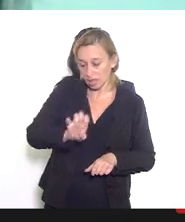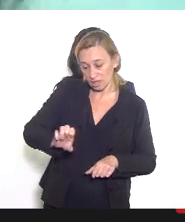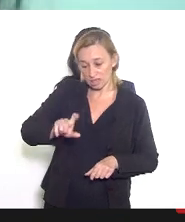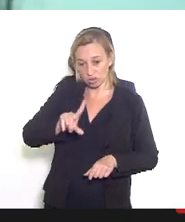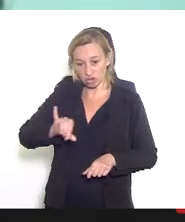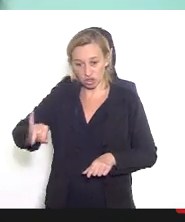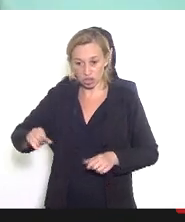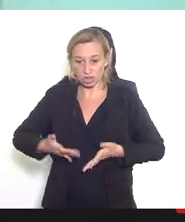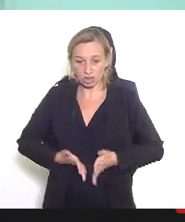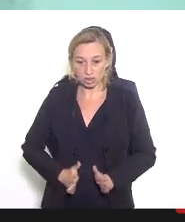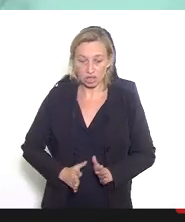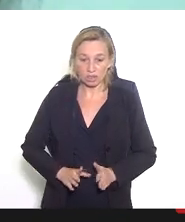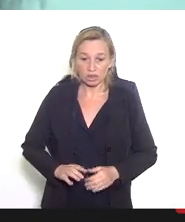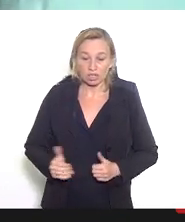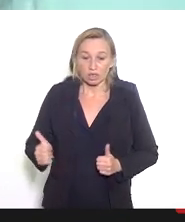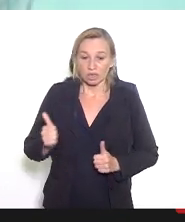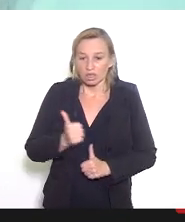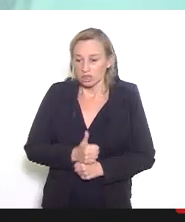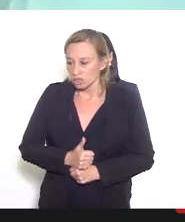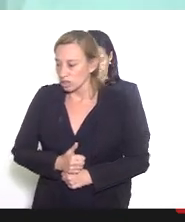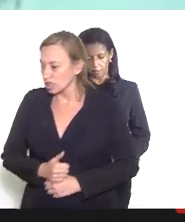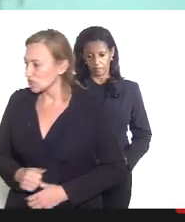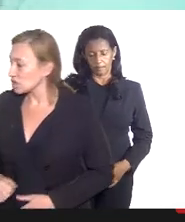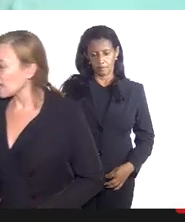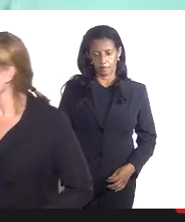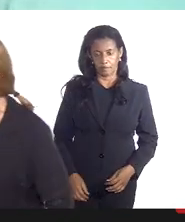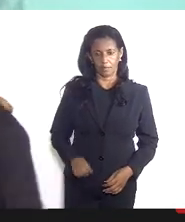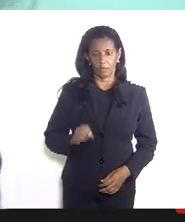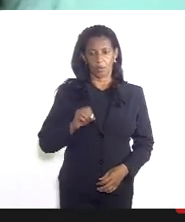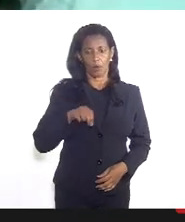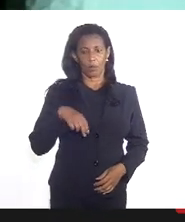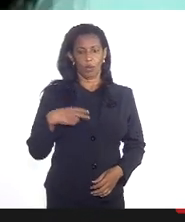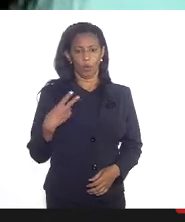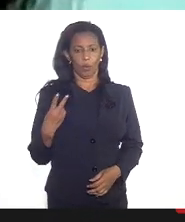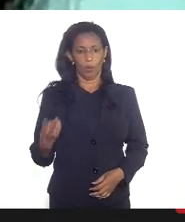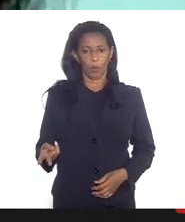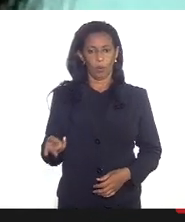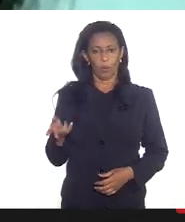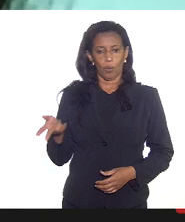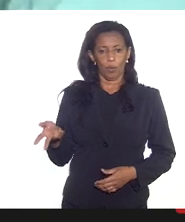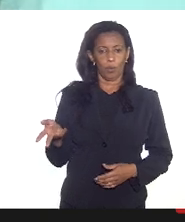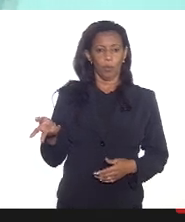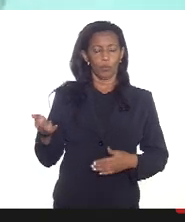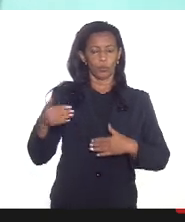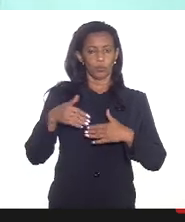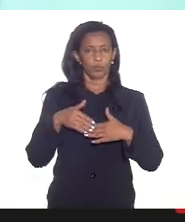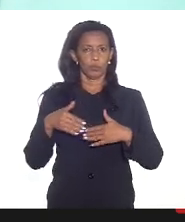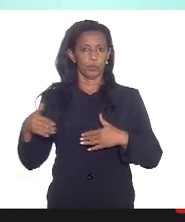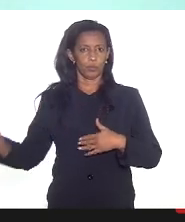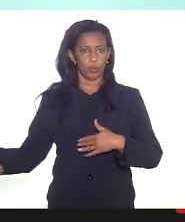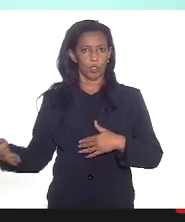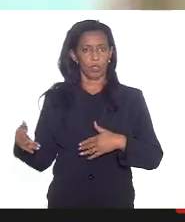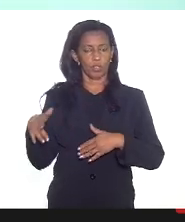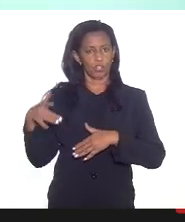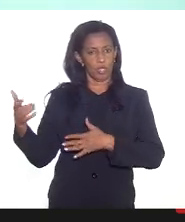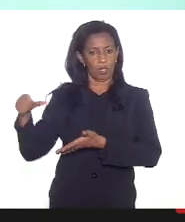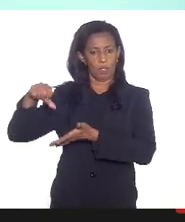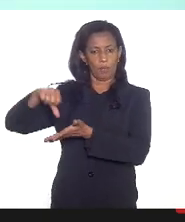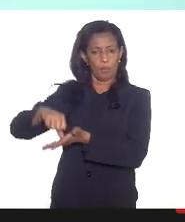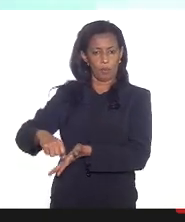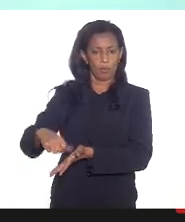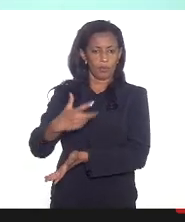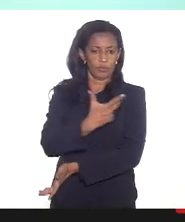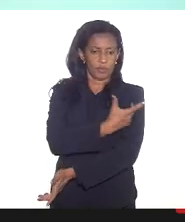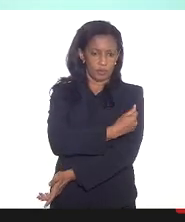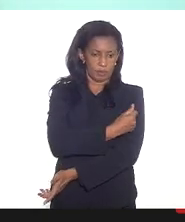ou ela durante a sua ida a um polo de vacina ou uma sala de